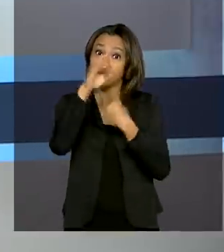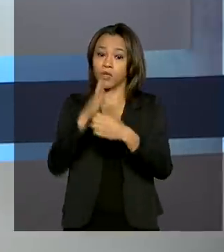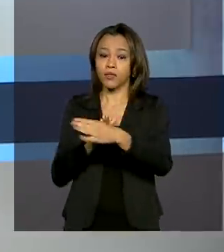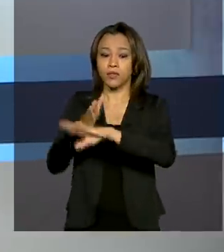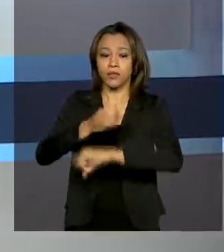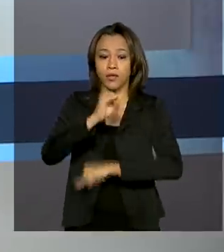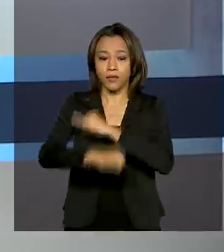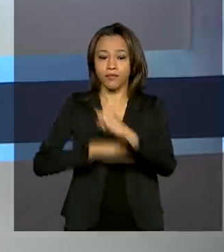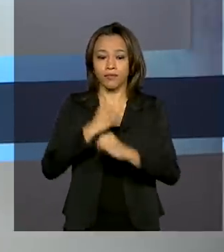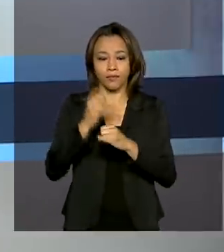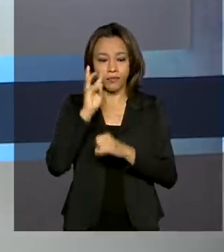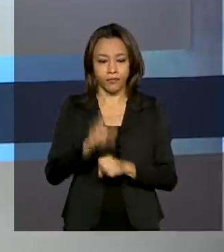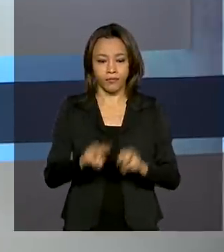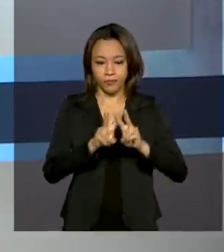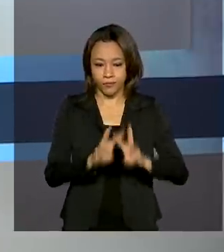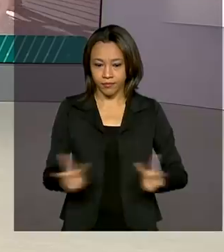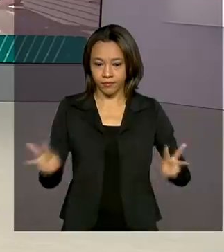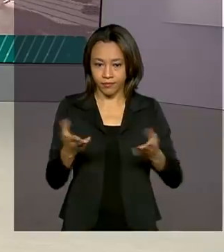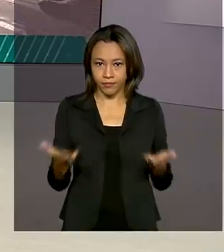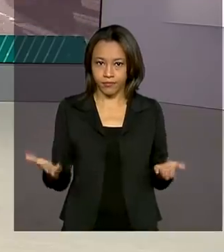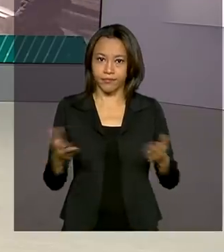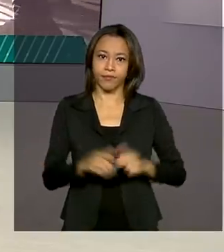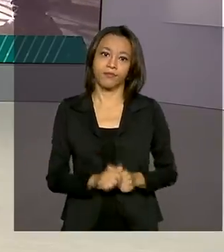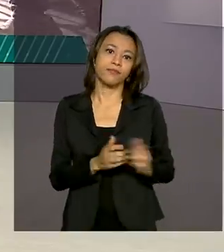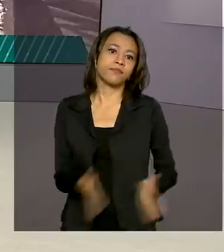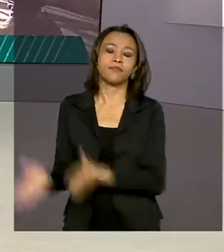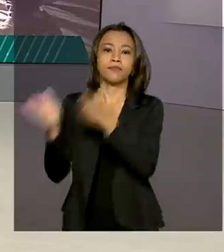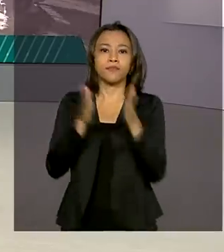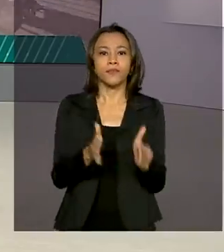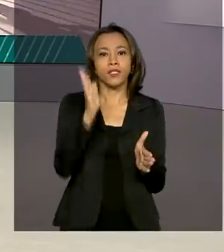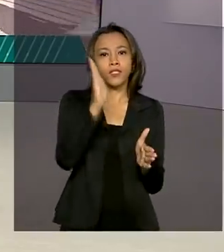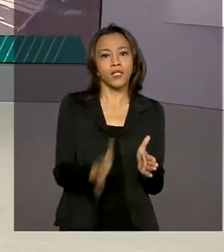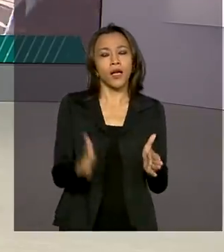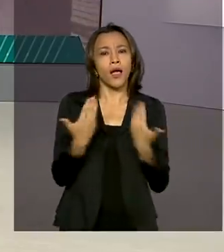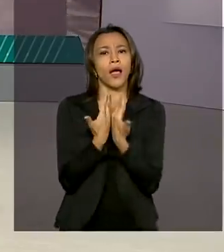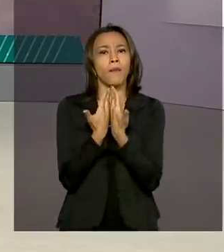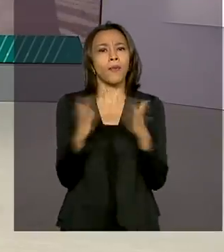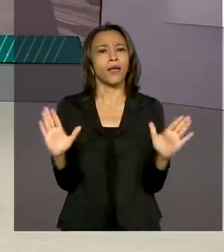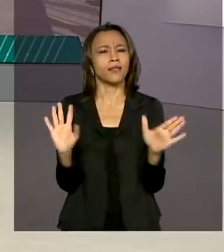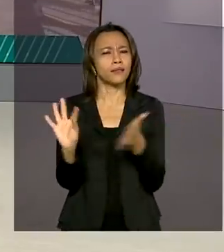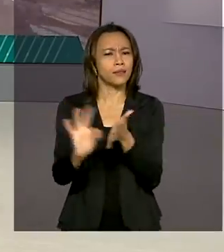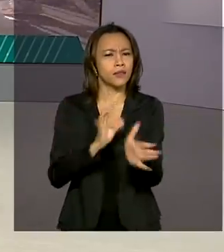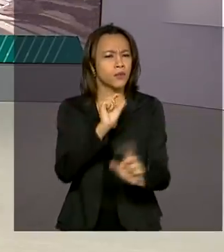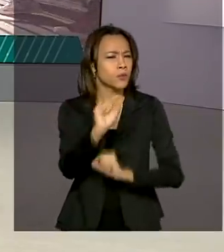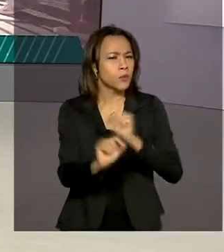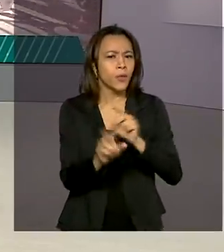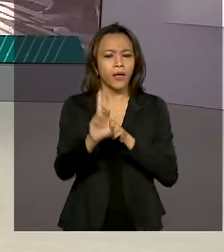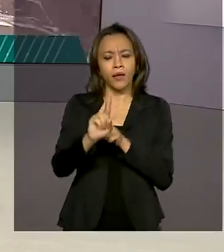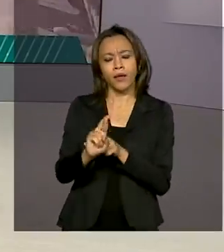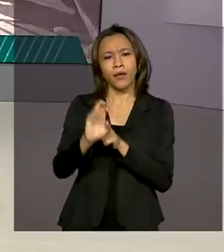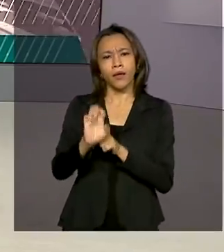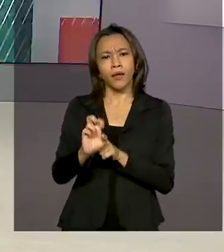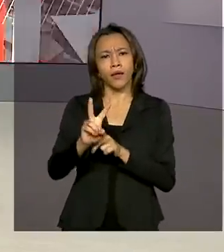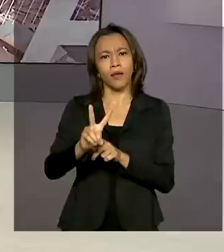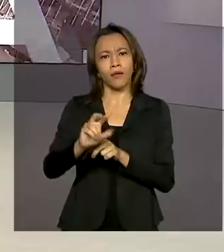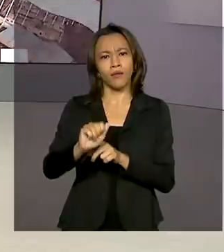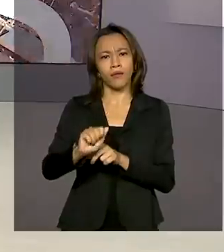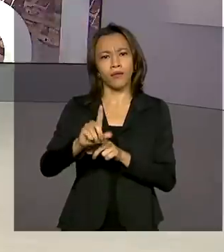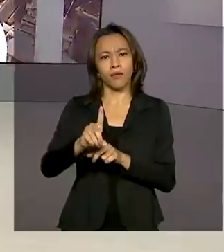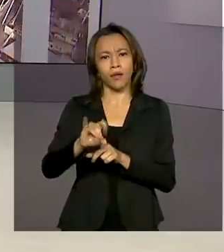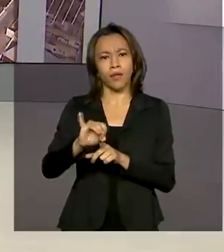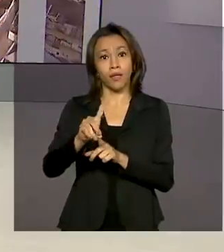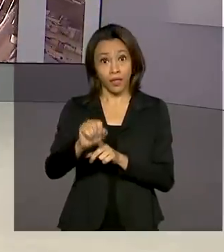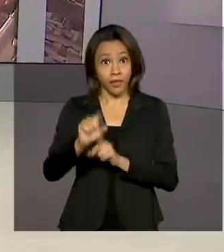site do Ministério da Saúde. Estão abertas as inscrições para o Revalida, o Exame Nacional de Revalidação de